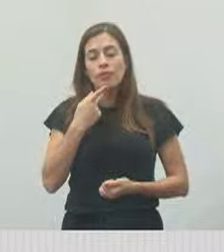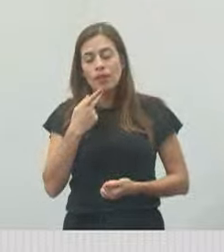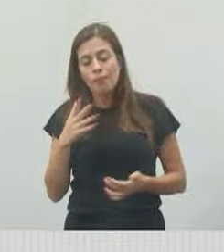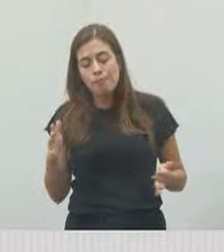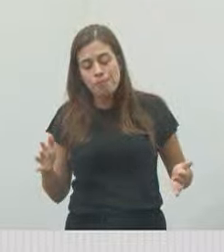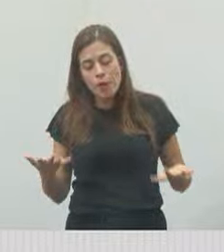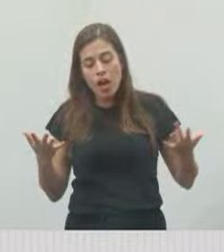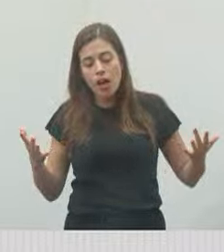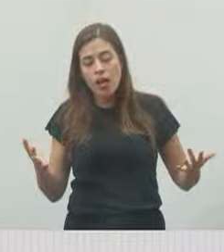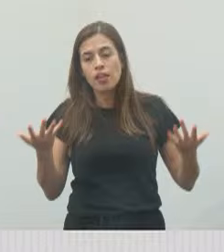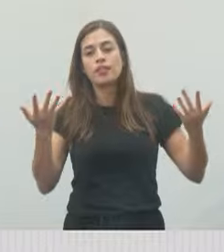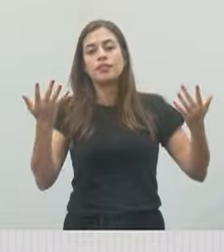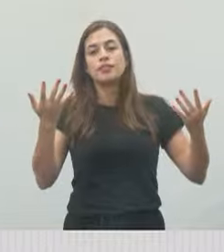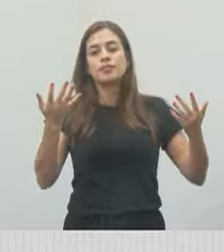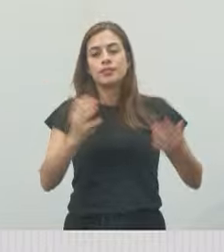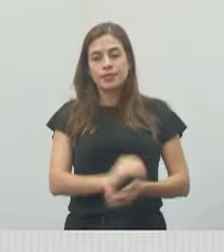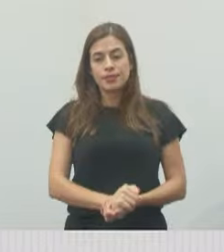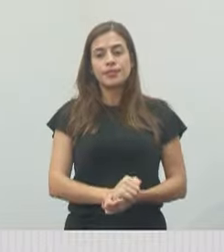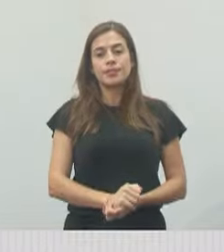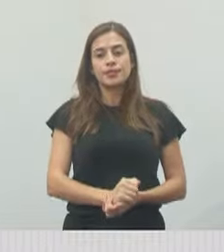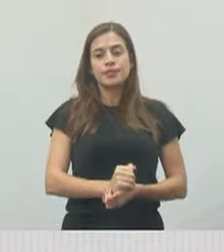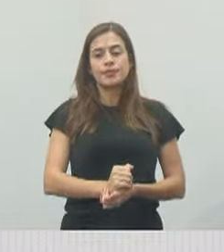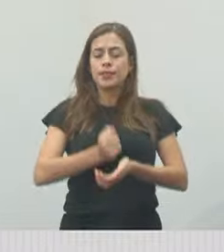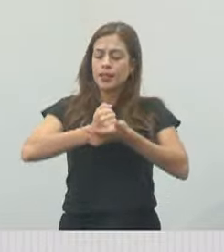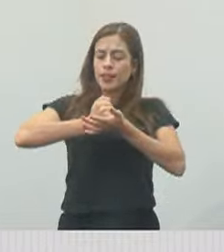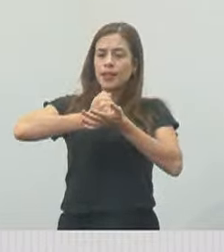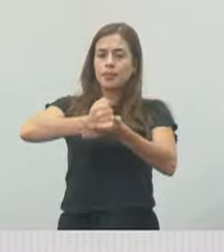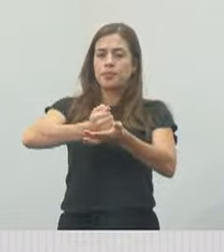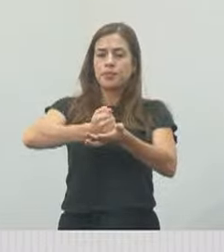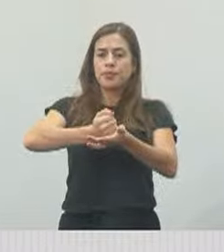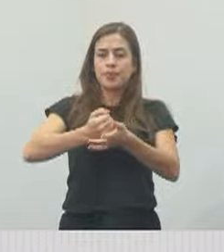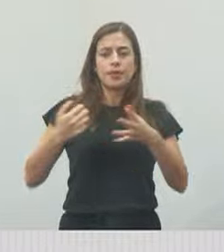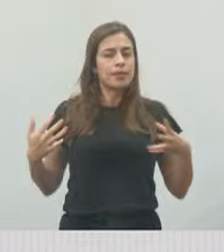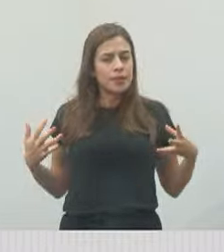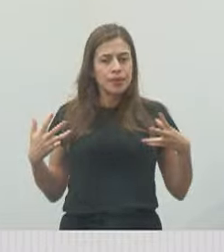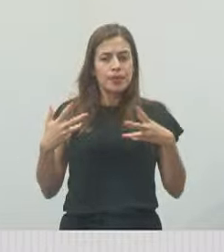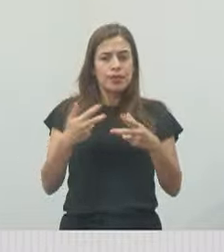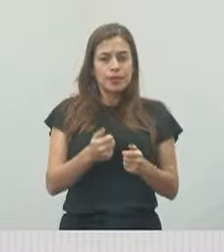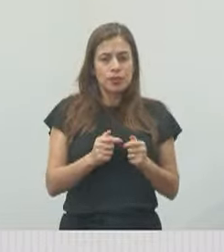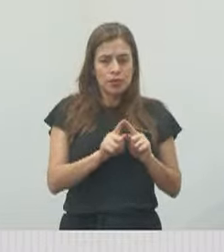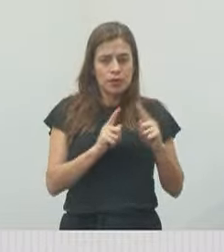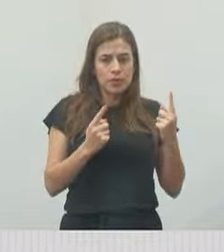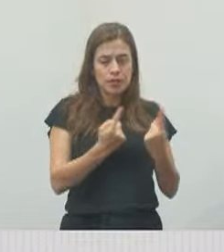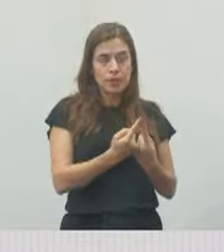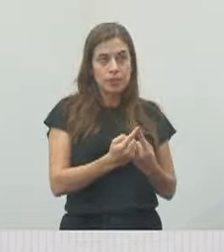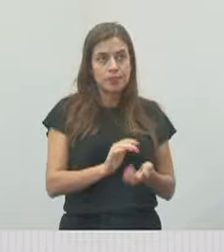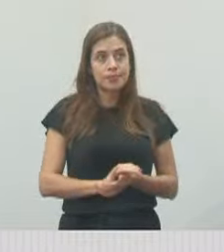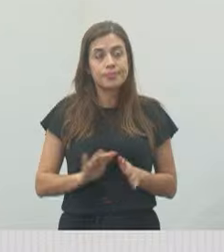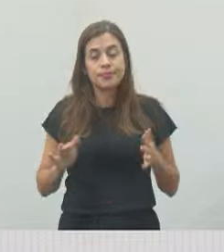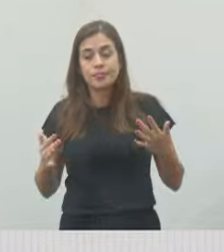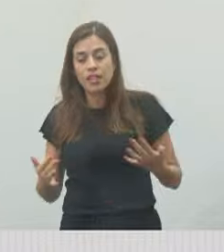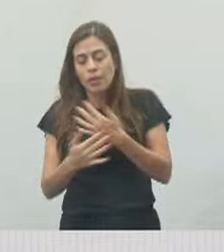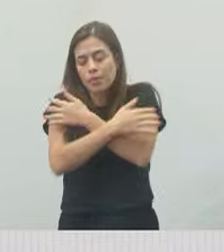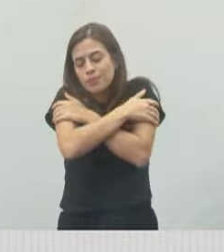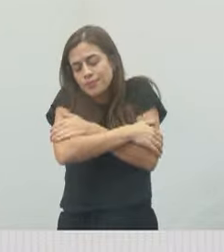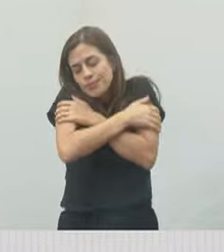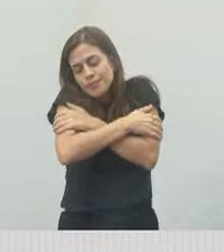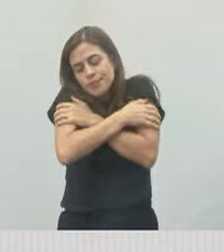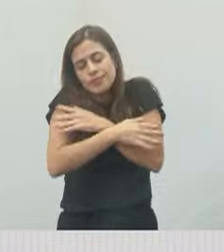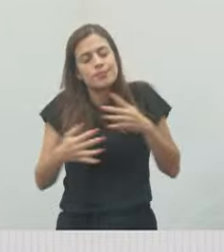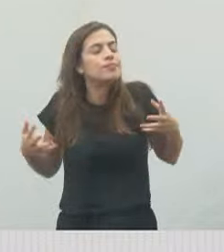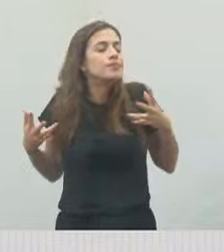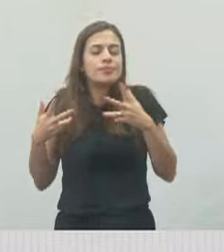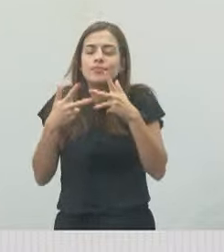de incentivo e de apoio a todo esse pessoal. Então um abraço a